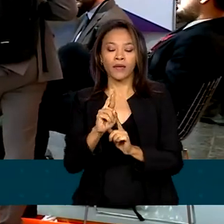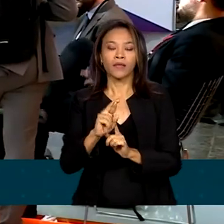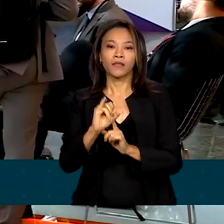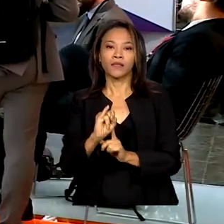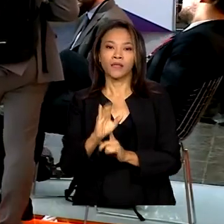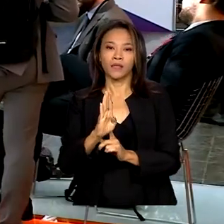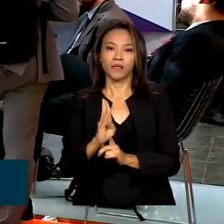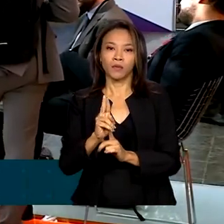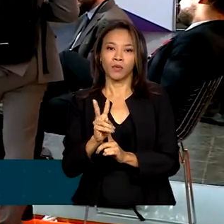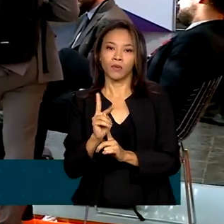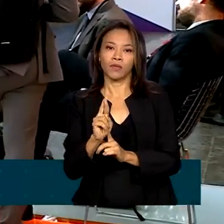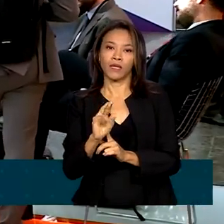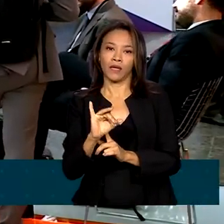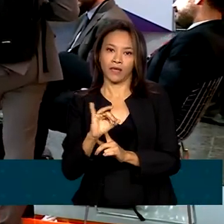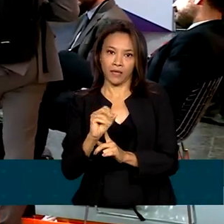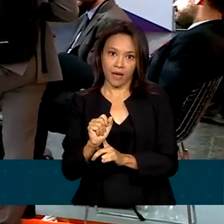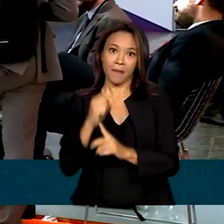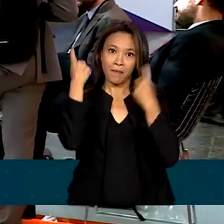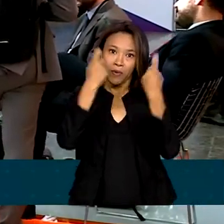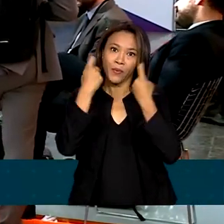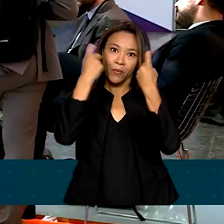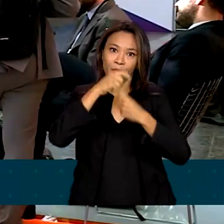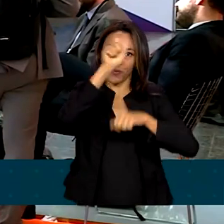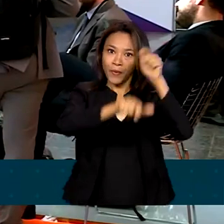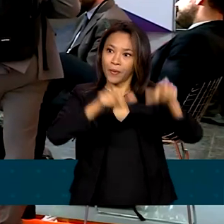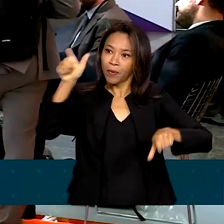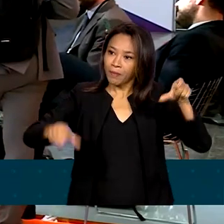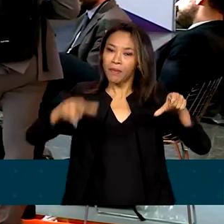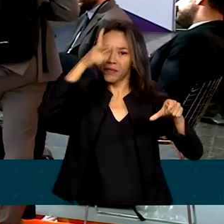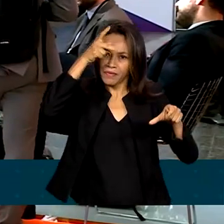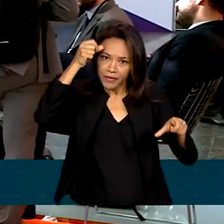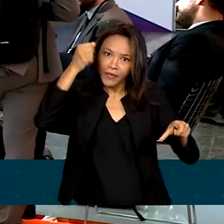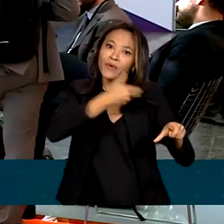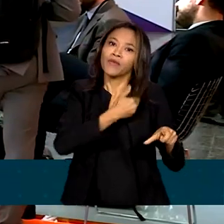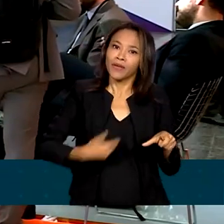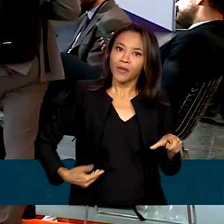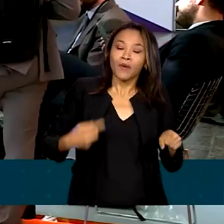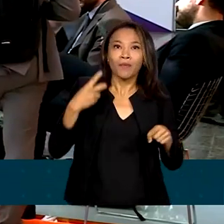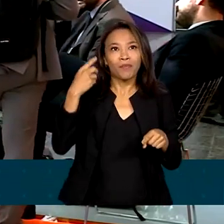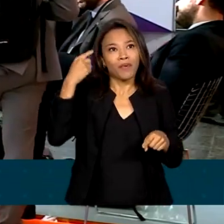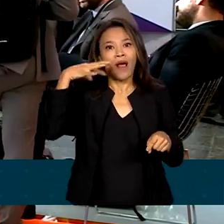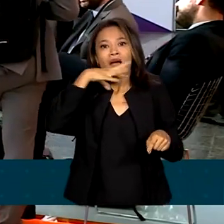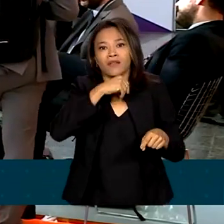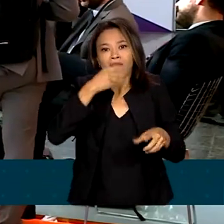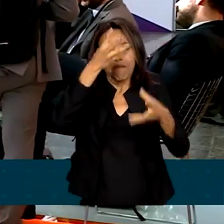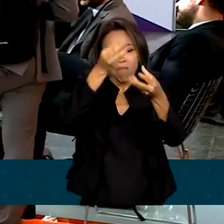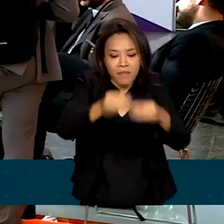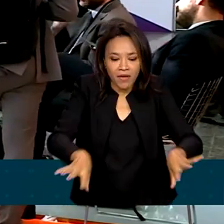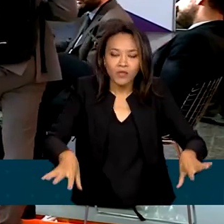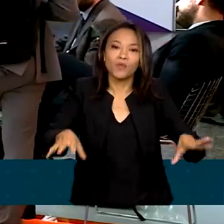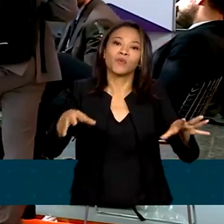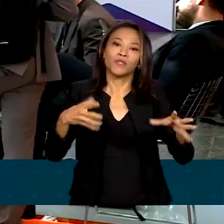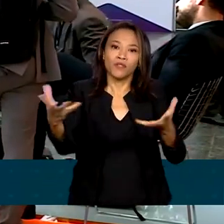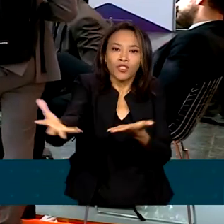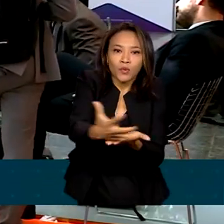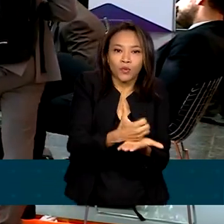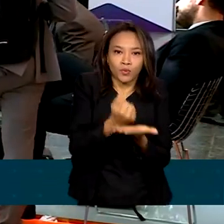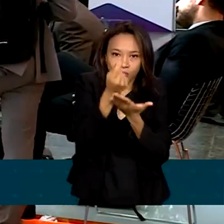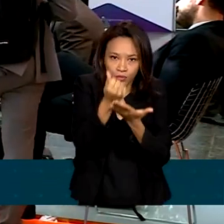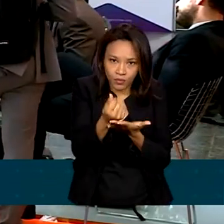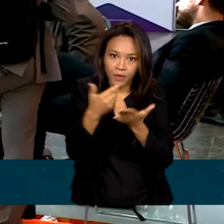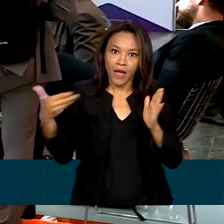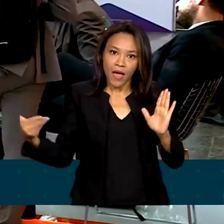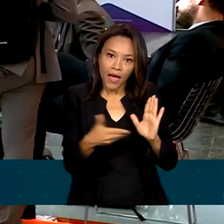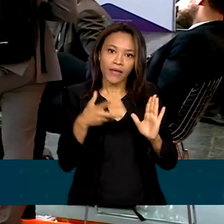e governadores que temem perdas de receita. Além disso, por se tratar de uma modificação na Constituição, a PEC